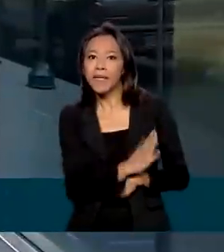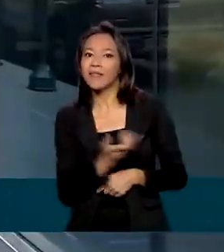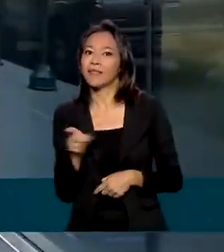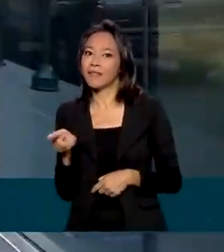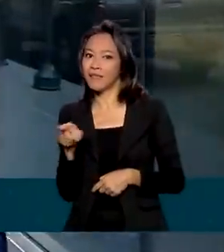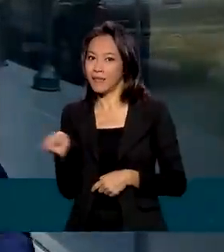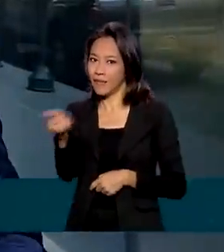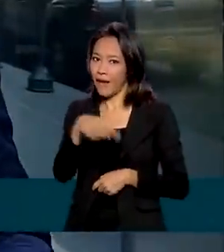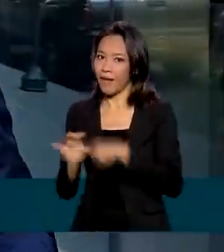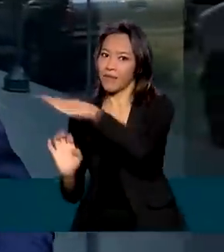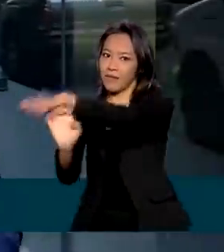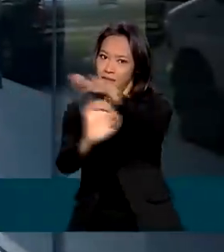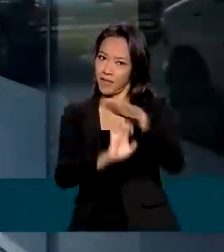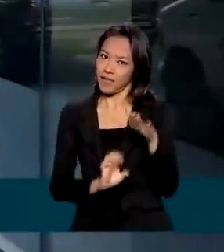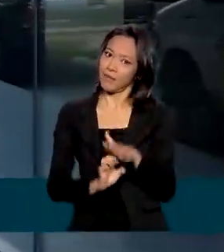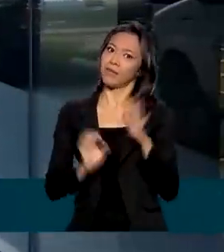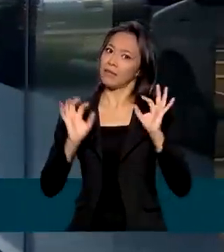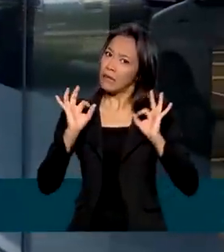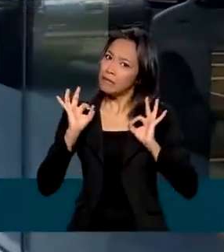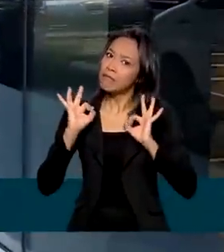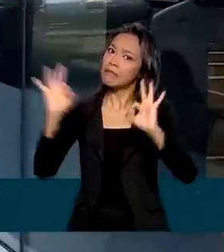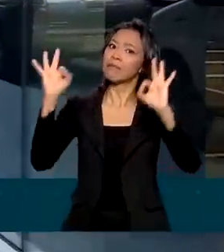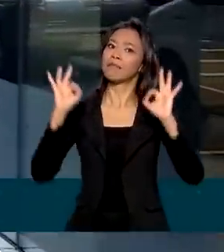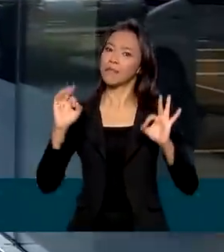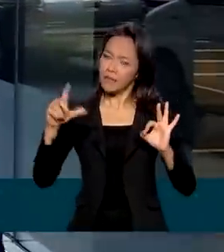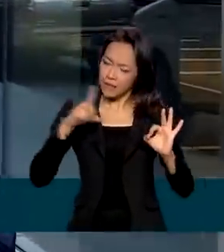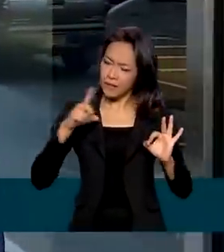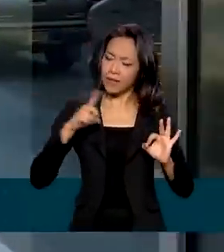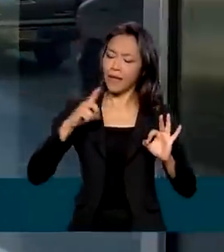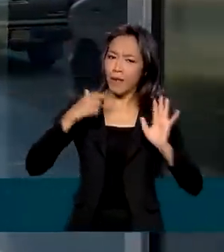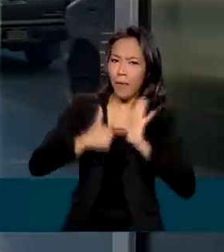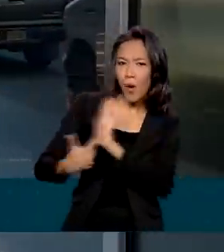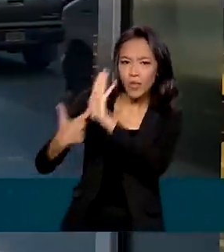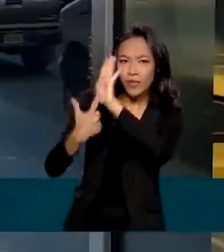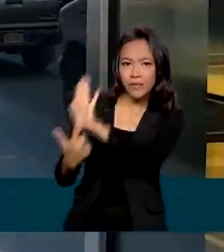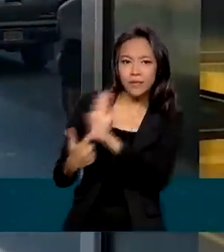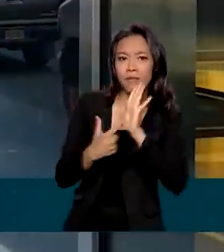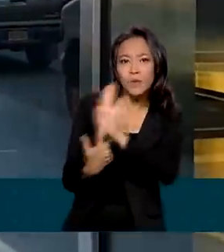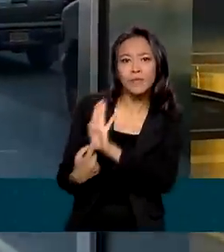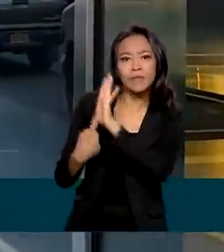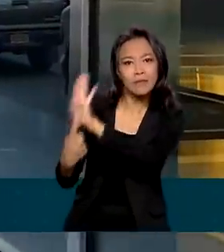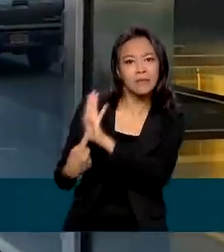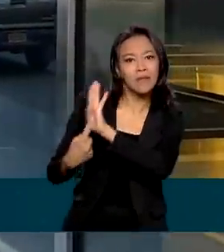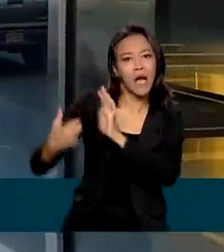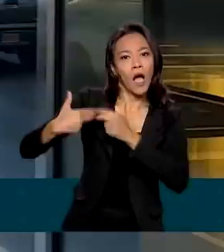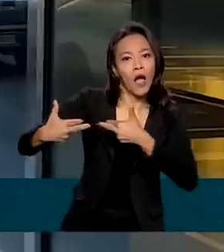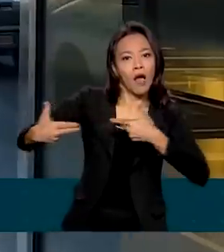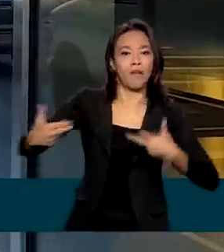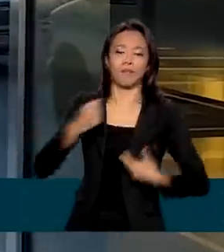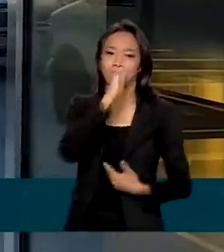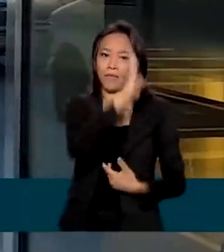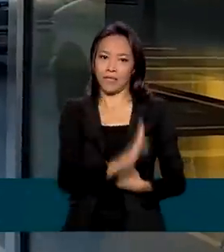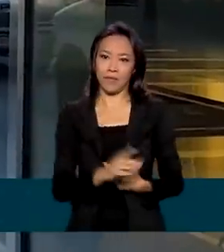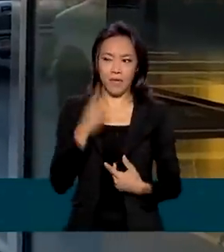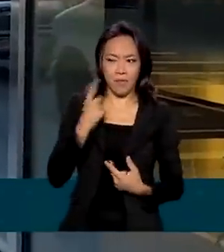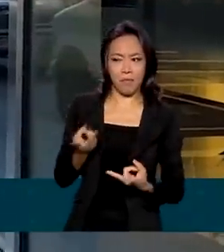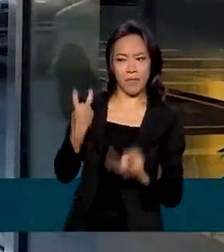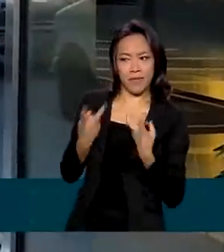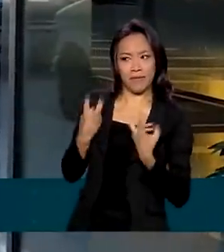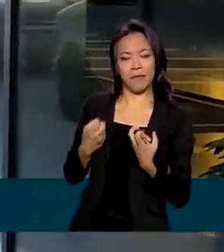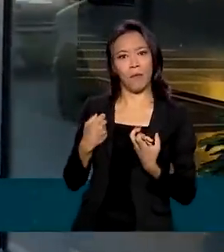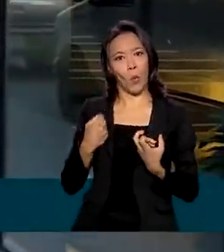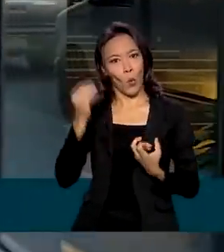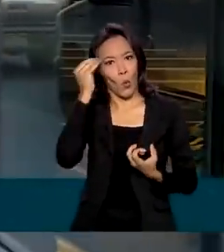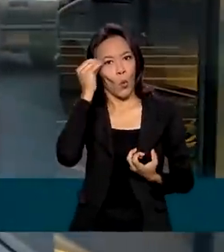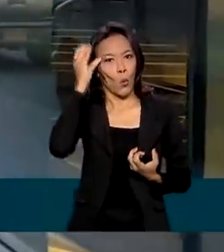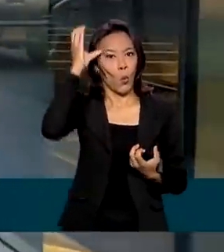que já é uma realidade, que tem entregas para mostrar. E isso foi muito ressaltado. Percebemos muito conhecimento